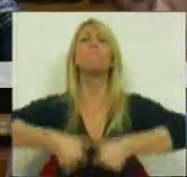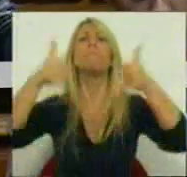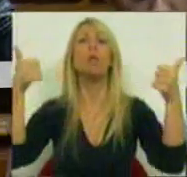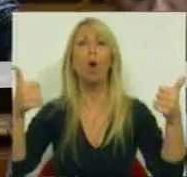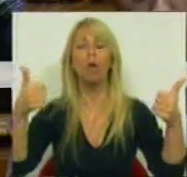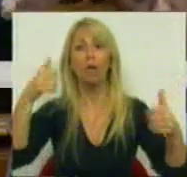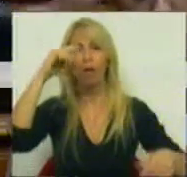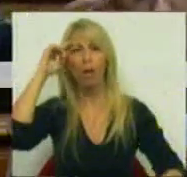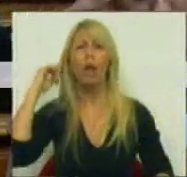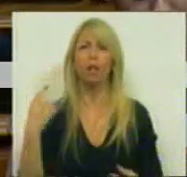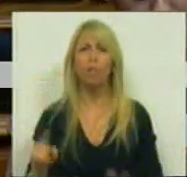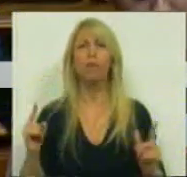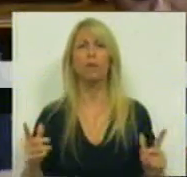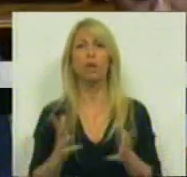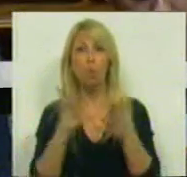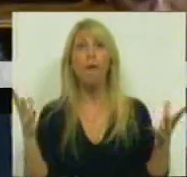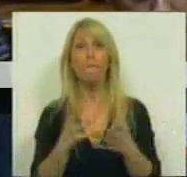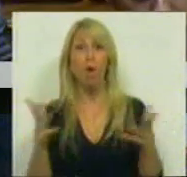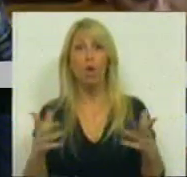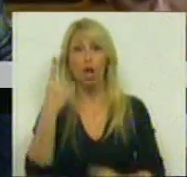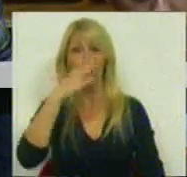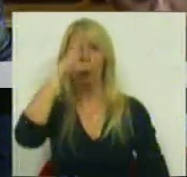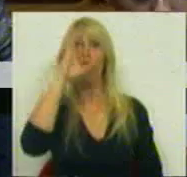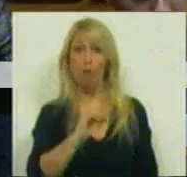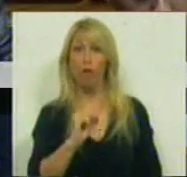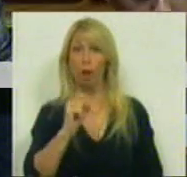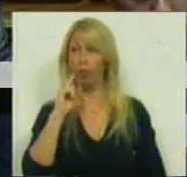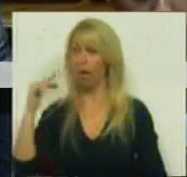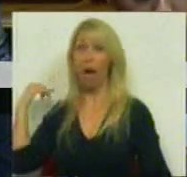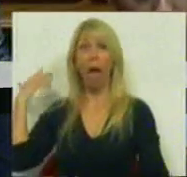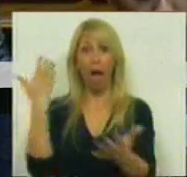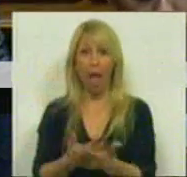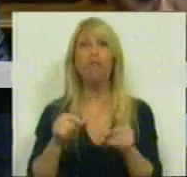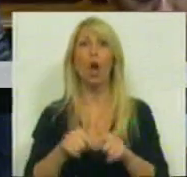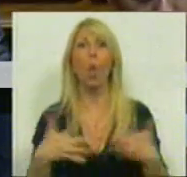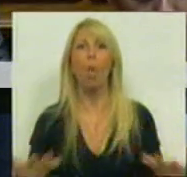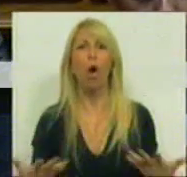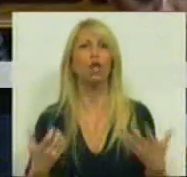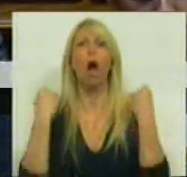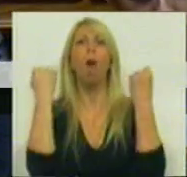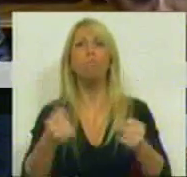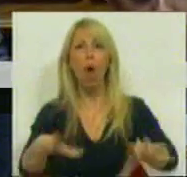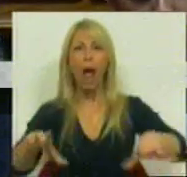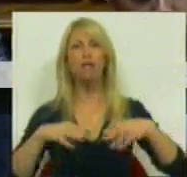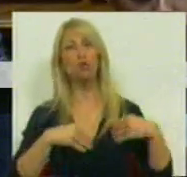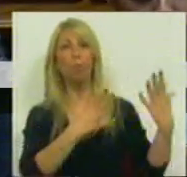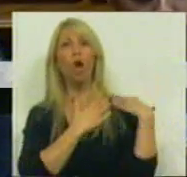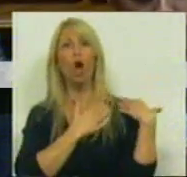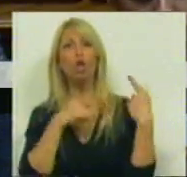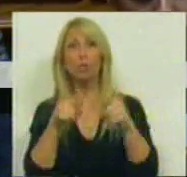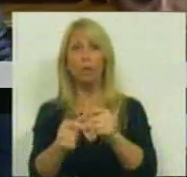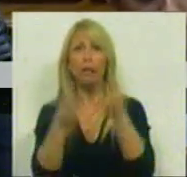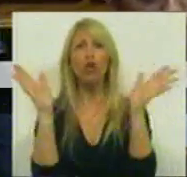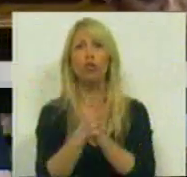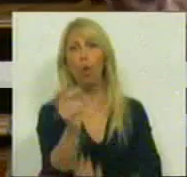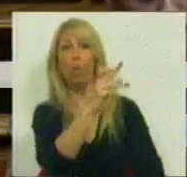de uma maioria, de um governo aliás, que foi até hoje incapaz de assumir a responsabilidade de todos os